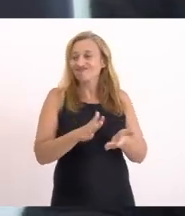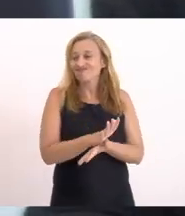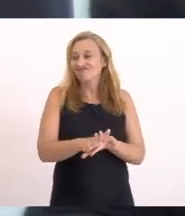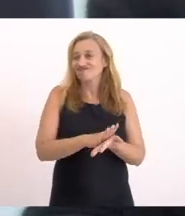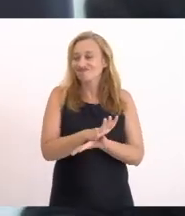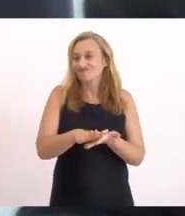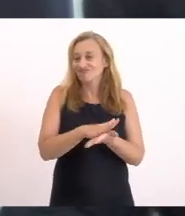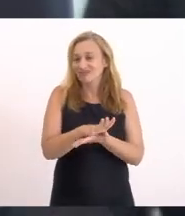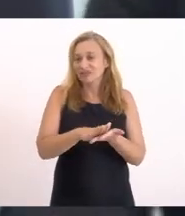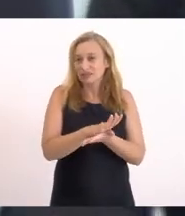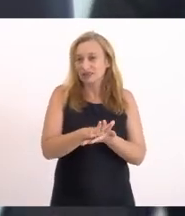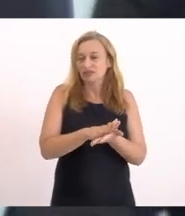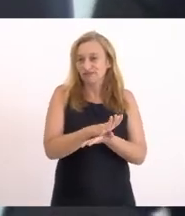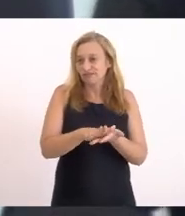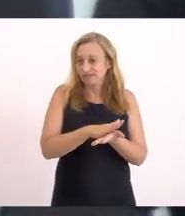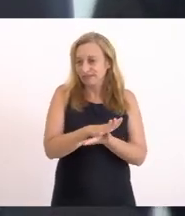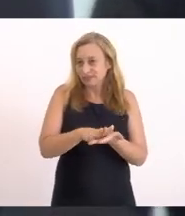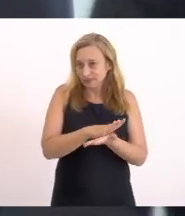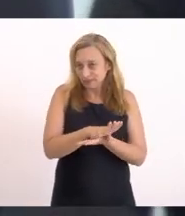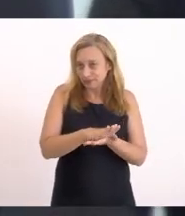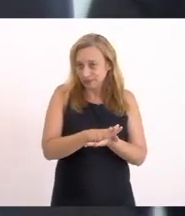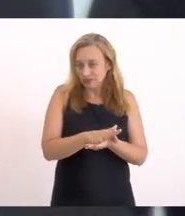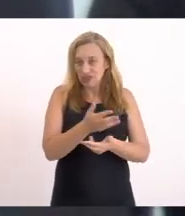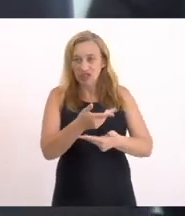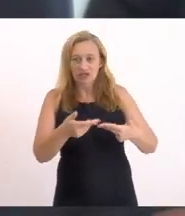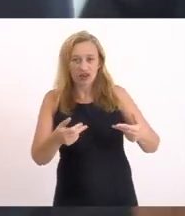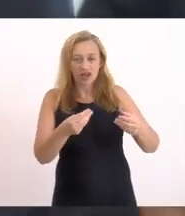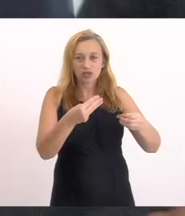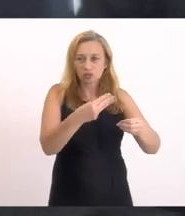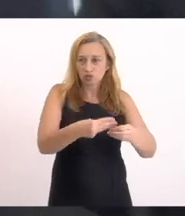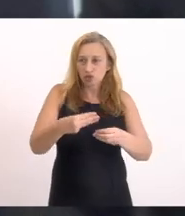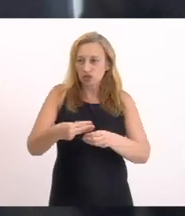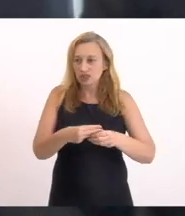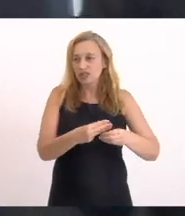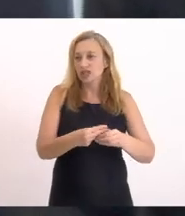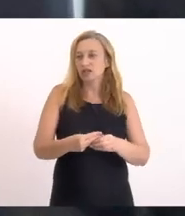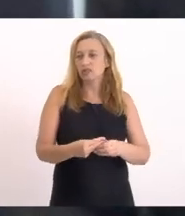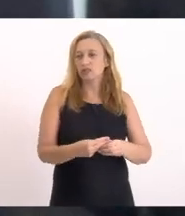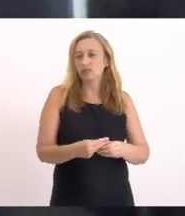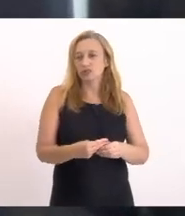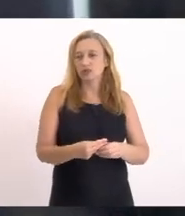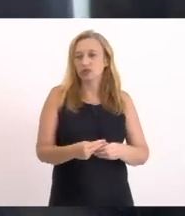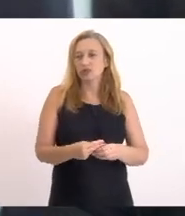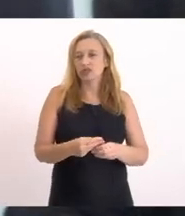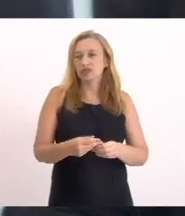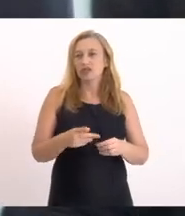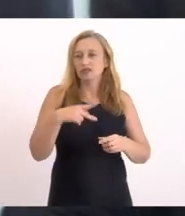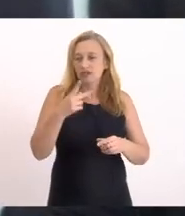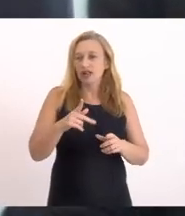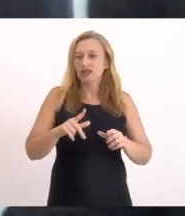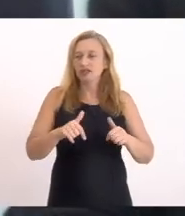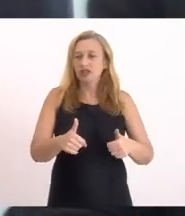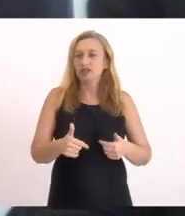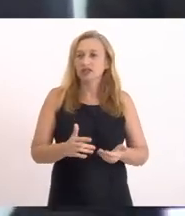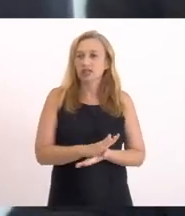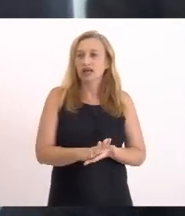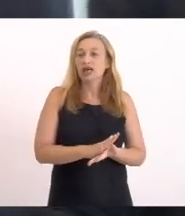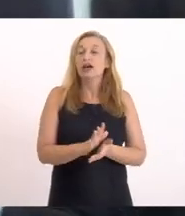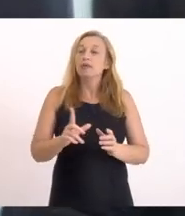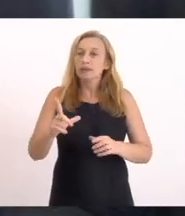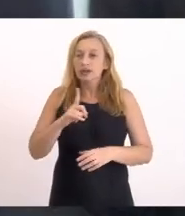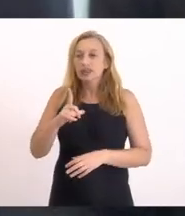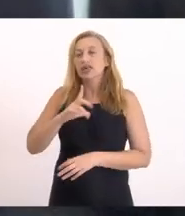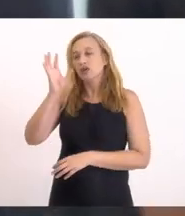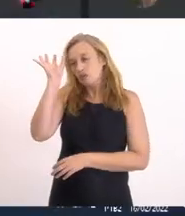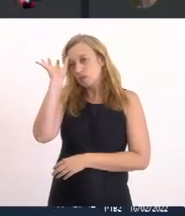Esse jogo de empurra e empurra Entre município Mas há soluções Há soluções Que não gastar